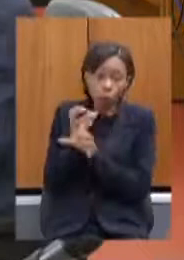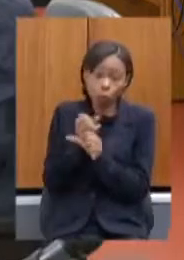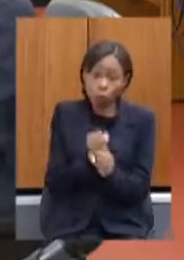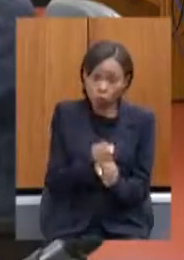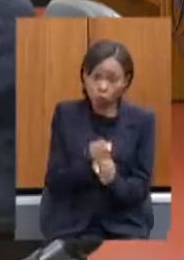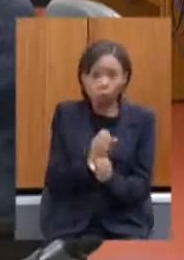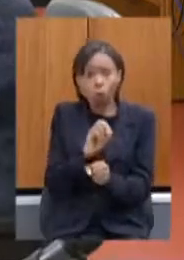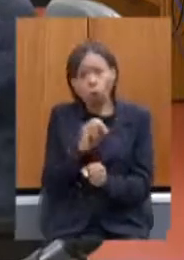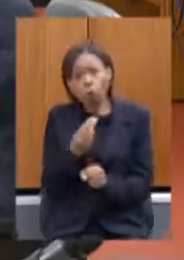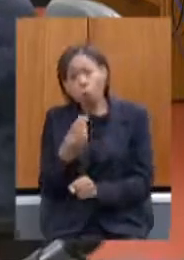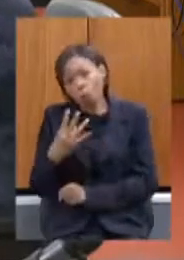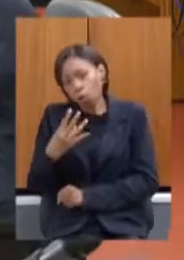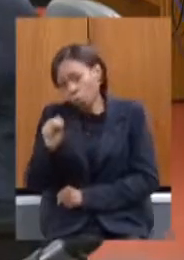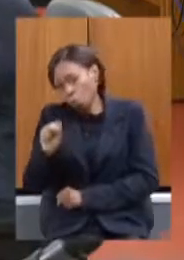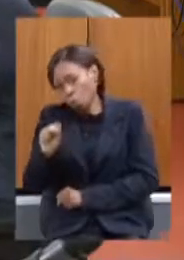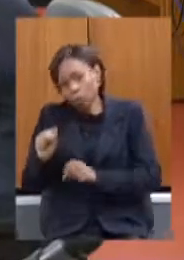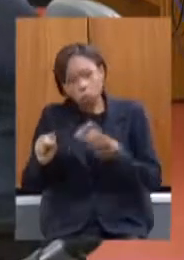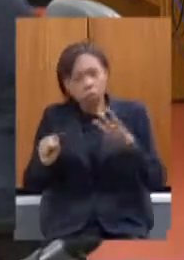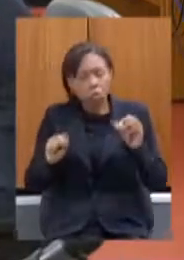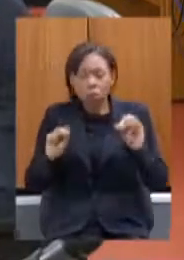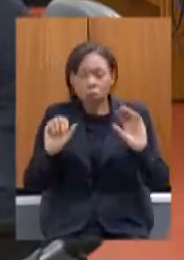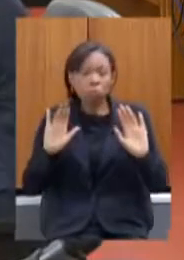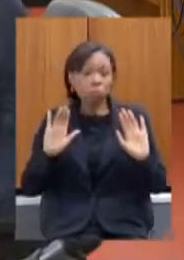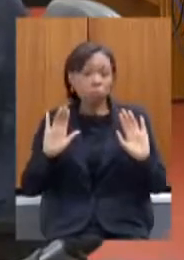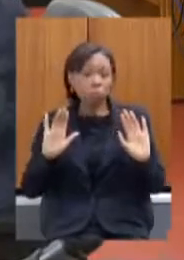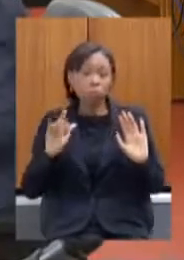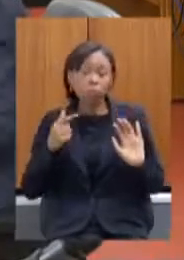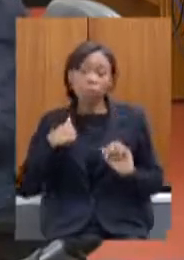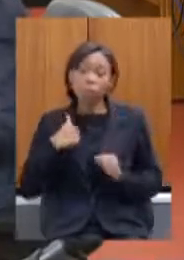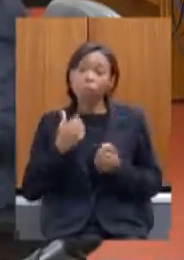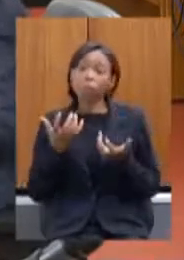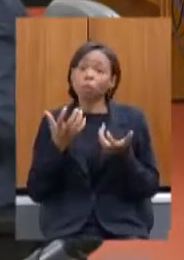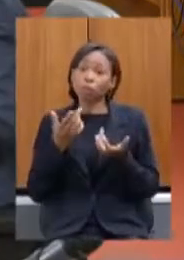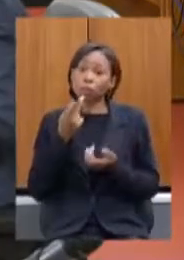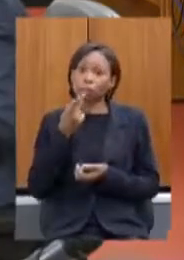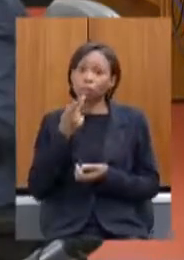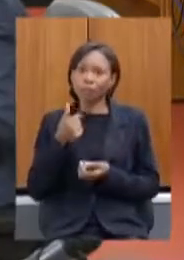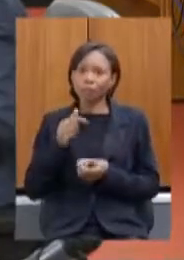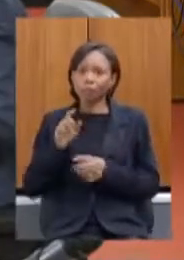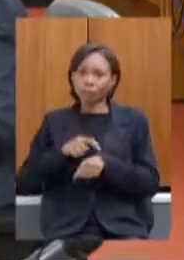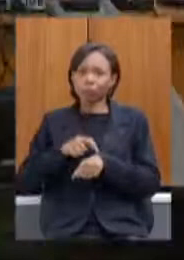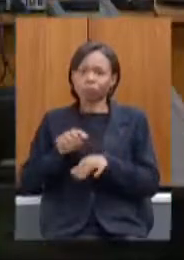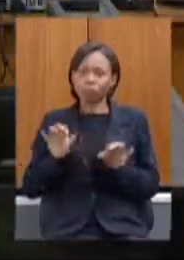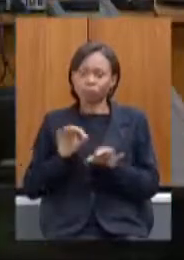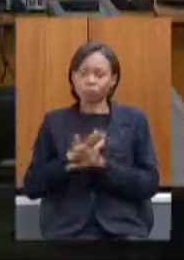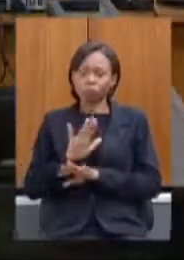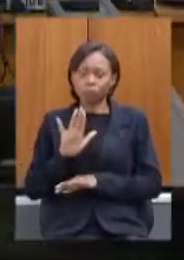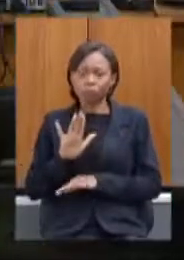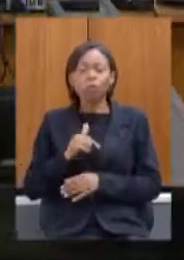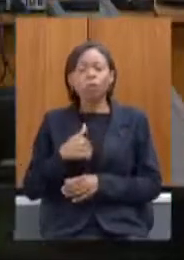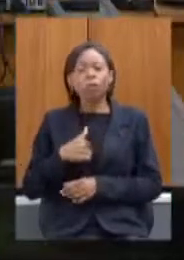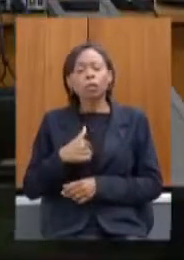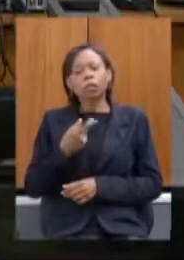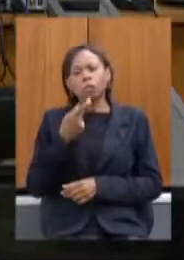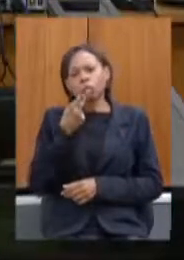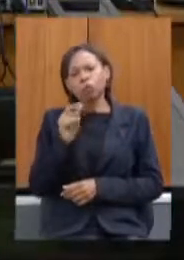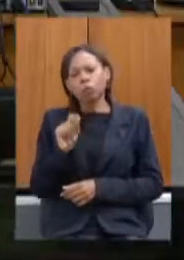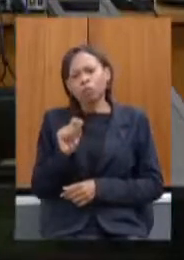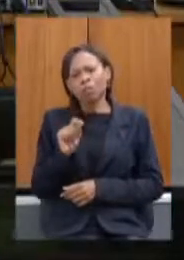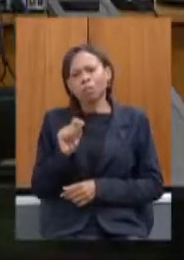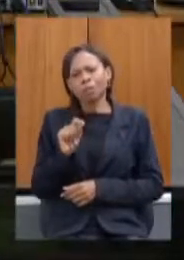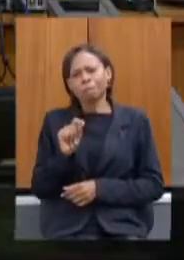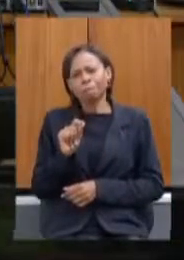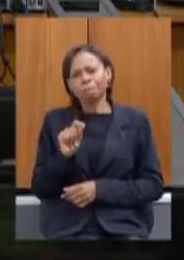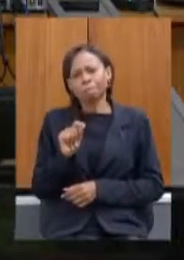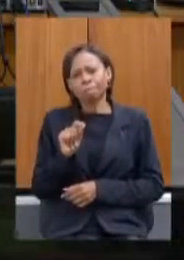48 40 30 o que eu quero deixar claro aqui é que terminando presidente há muito há